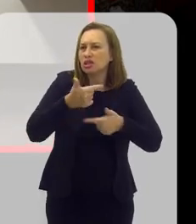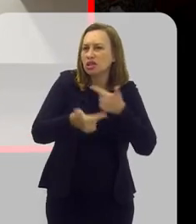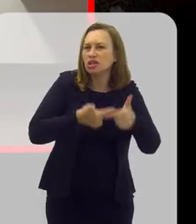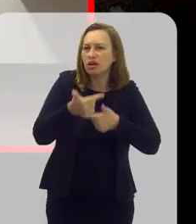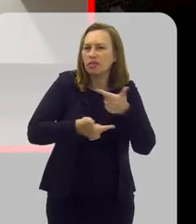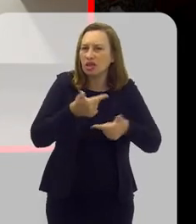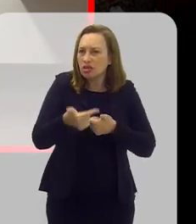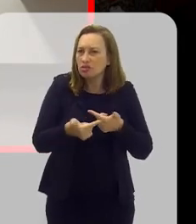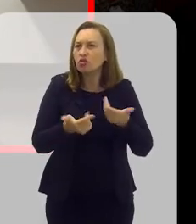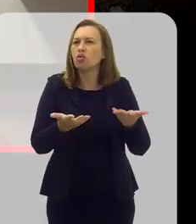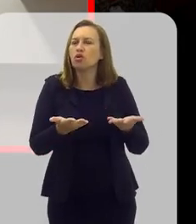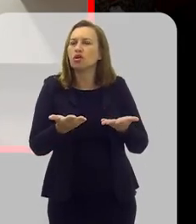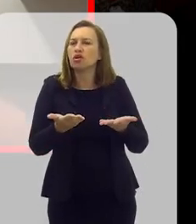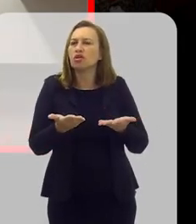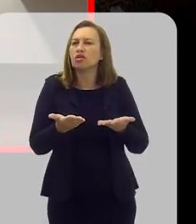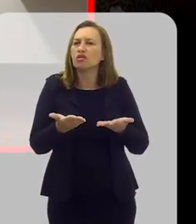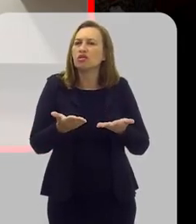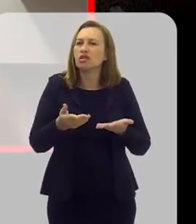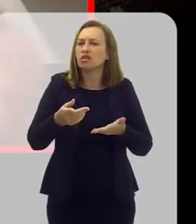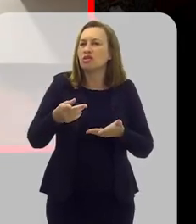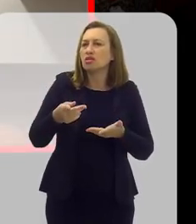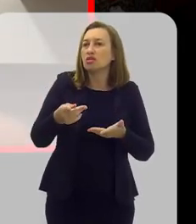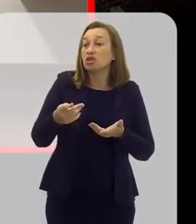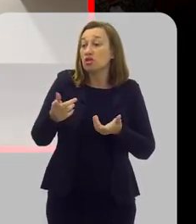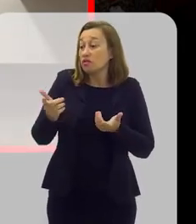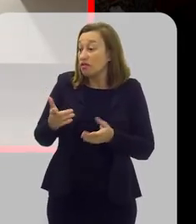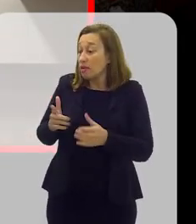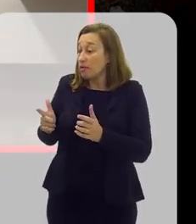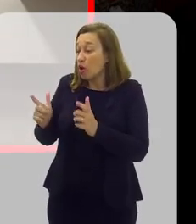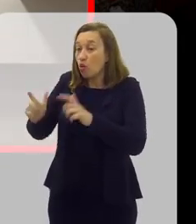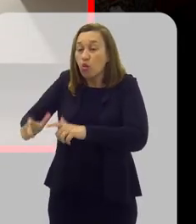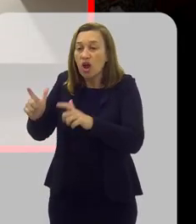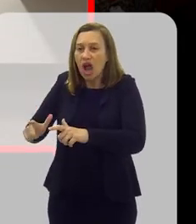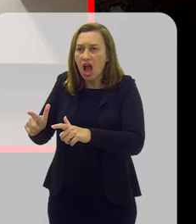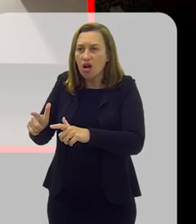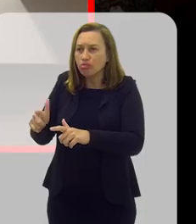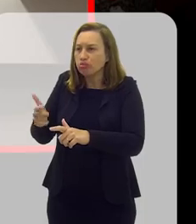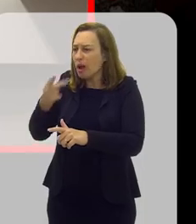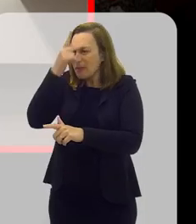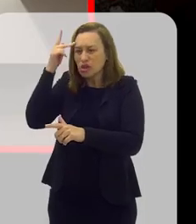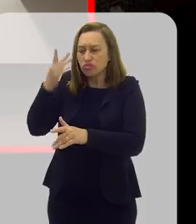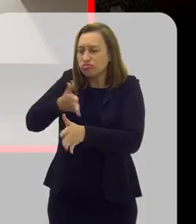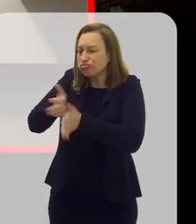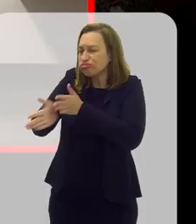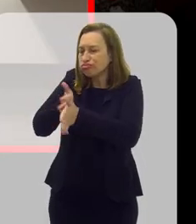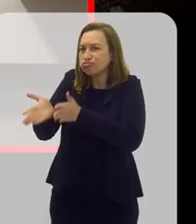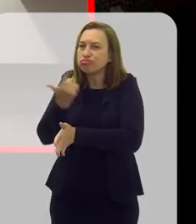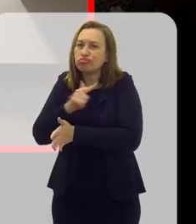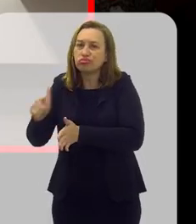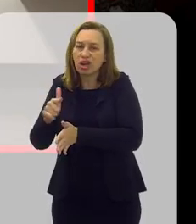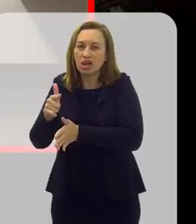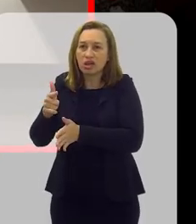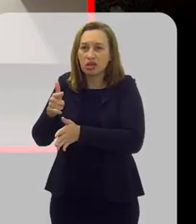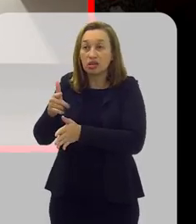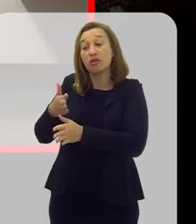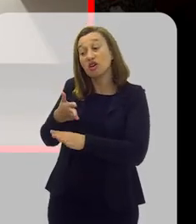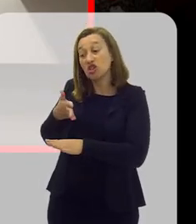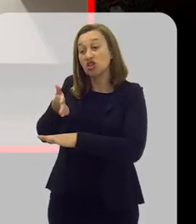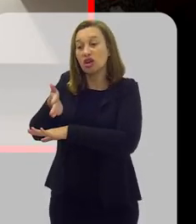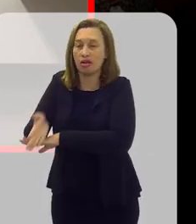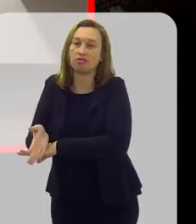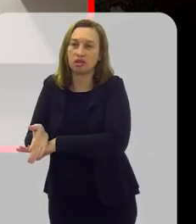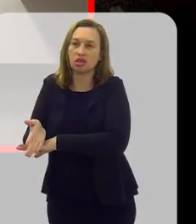onde muitas vezes o atendimento não chega, onde as pessoas não têm acesso a esse tipo de